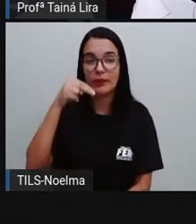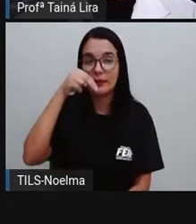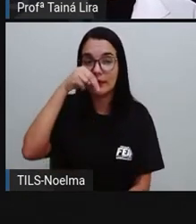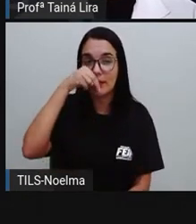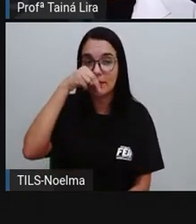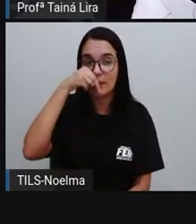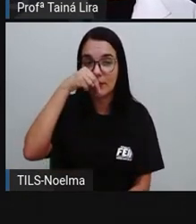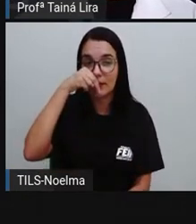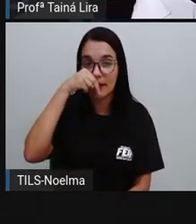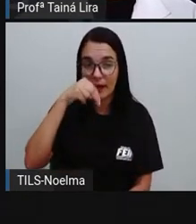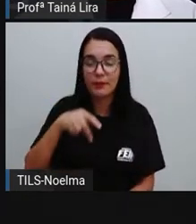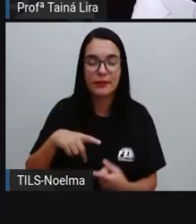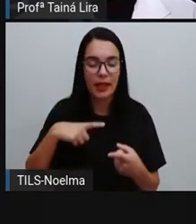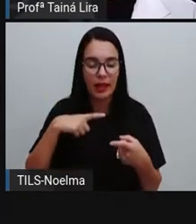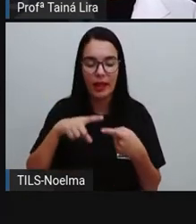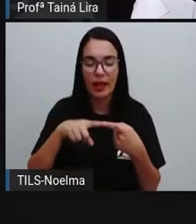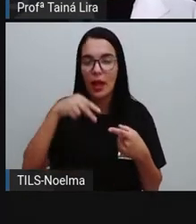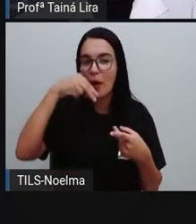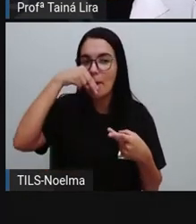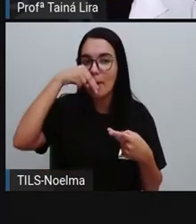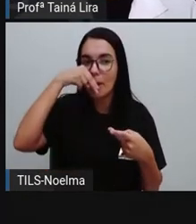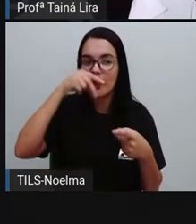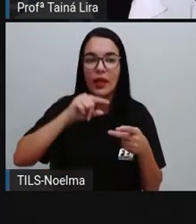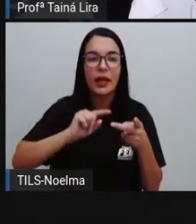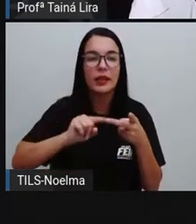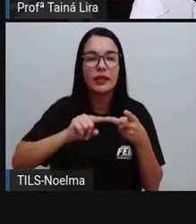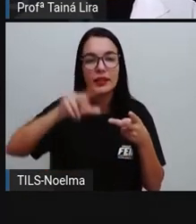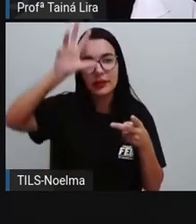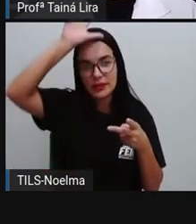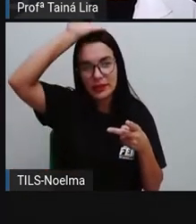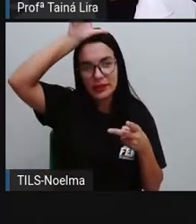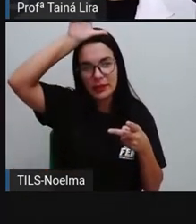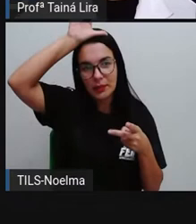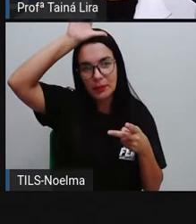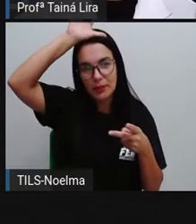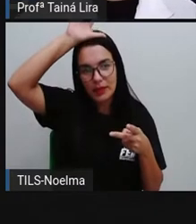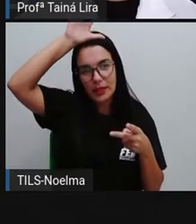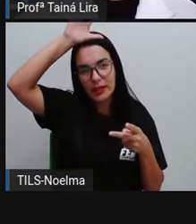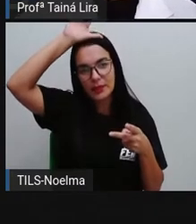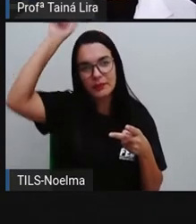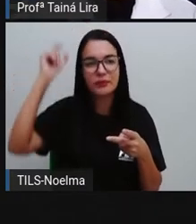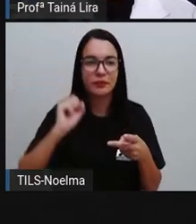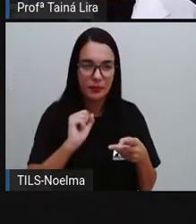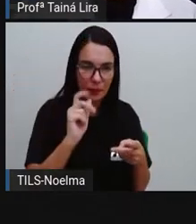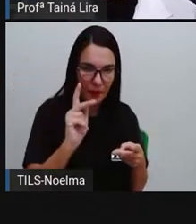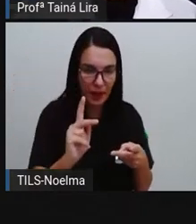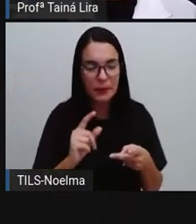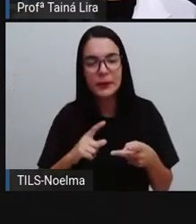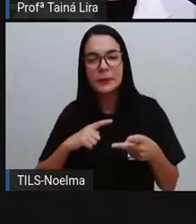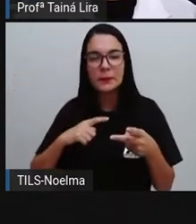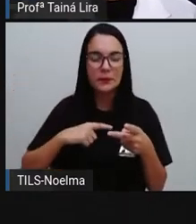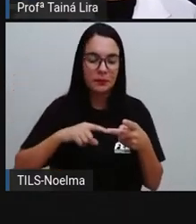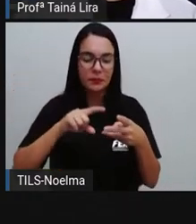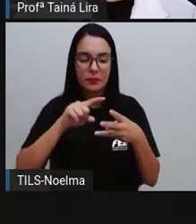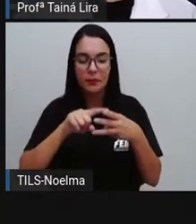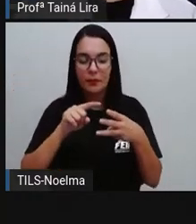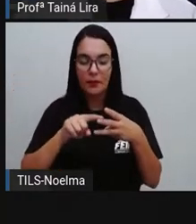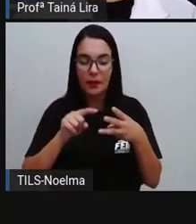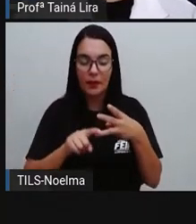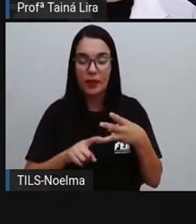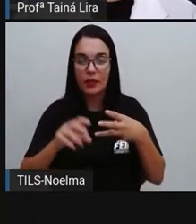A gente vê ali Mônica e Cebolinha, tá? Quantos quadrinhos tem nessa história?